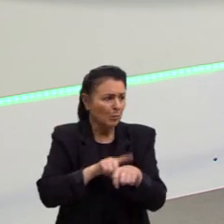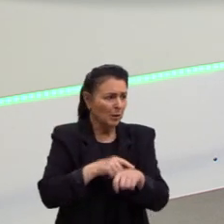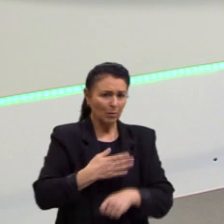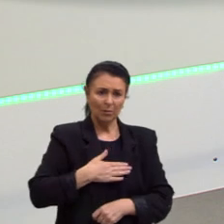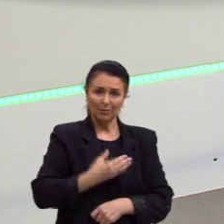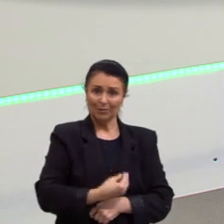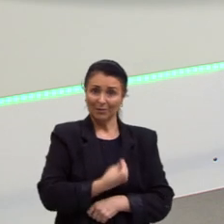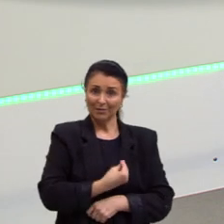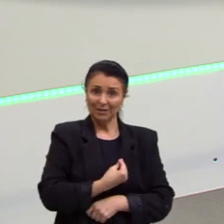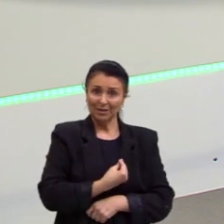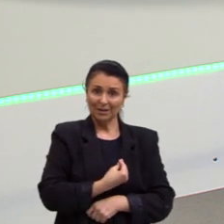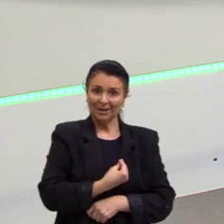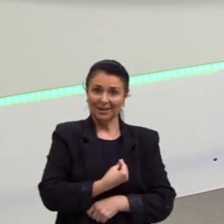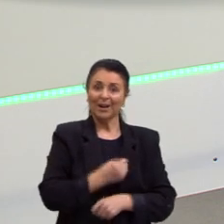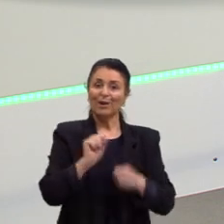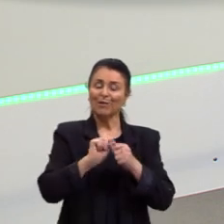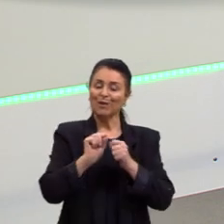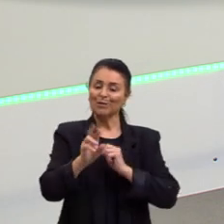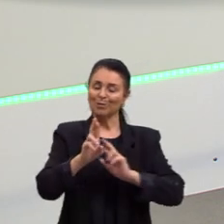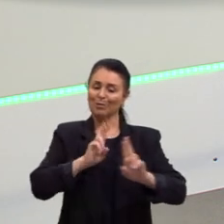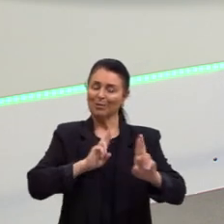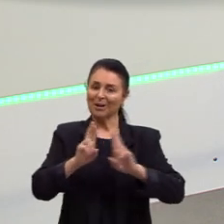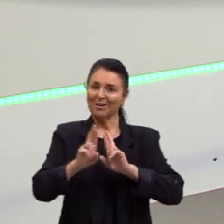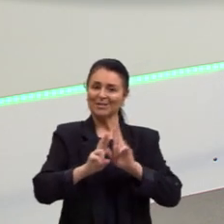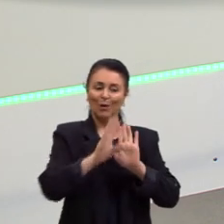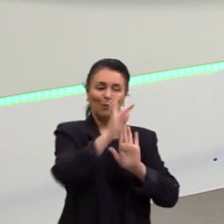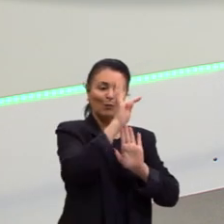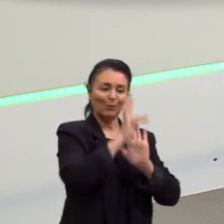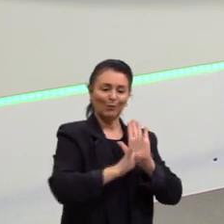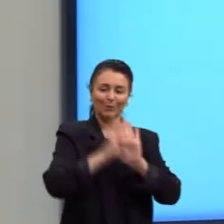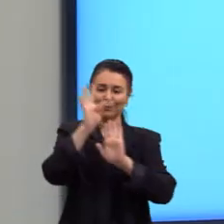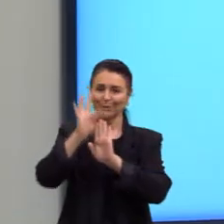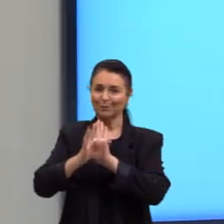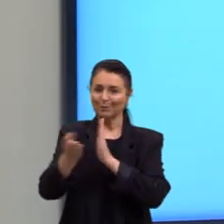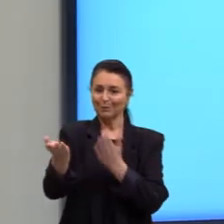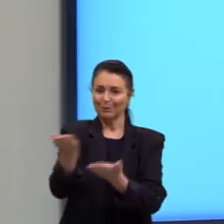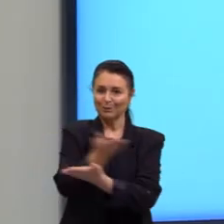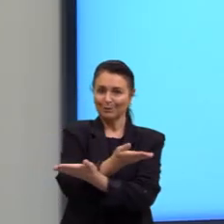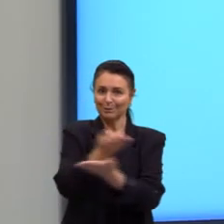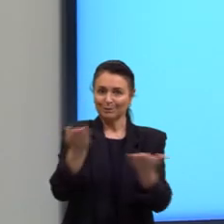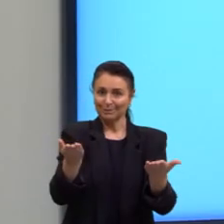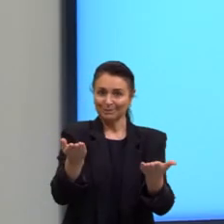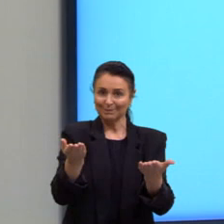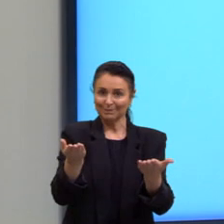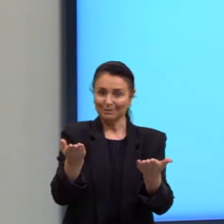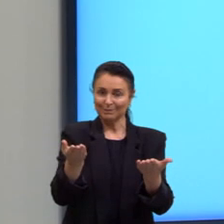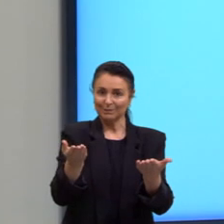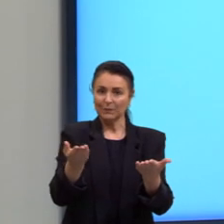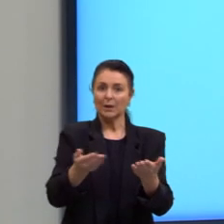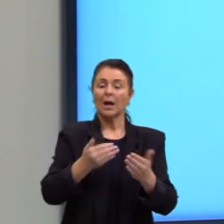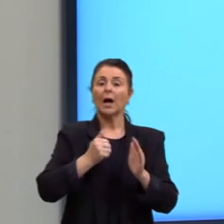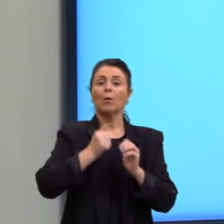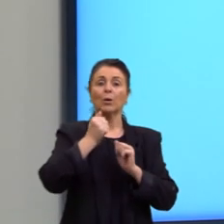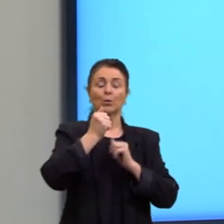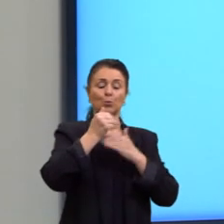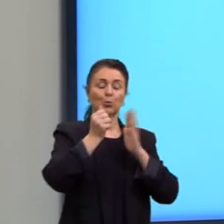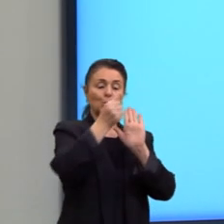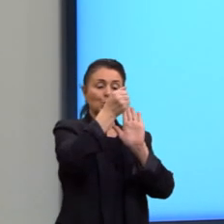e eu faço uma relação intertextual implícita. Desenvolvimento 2.